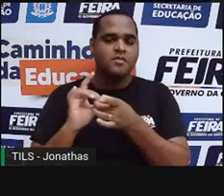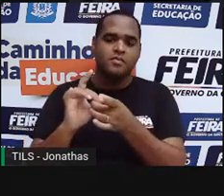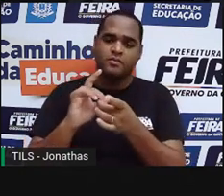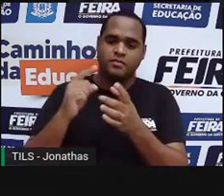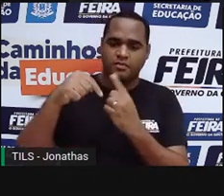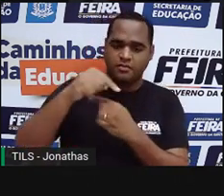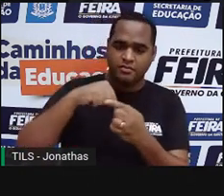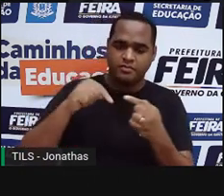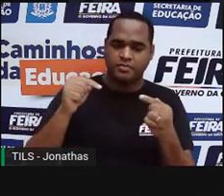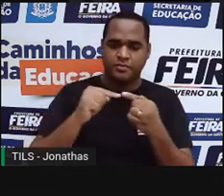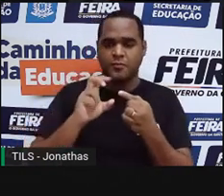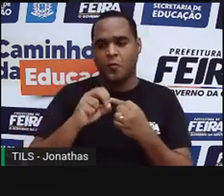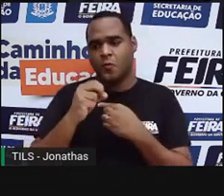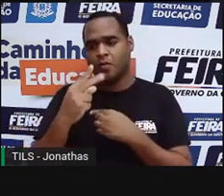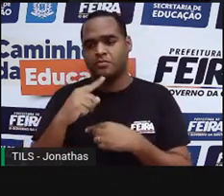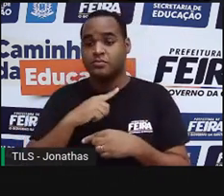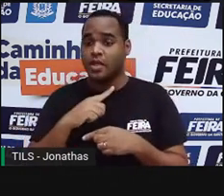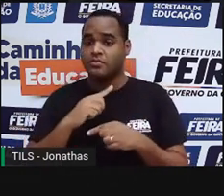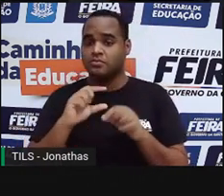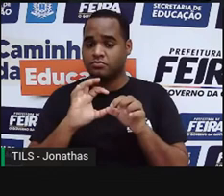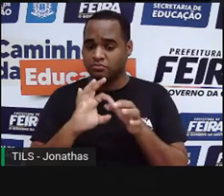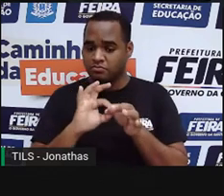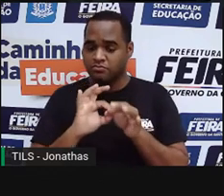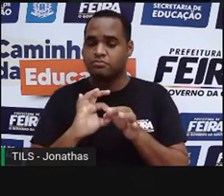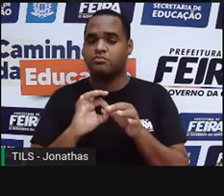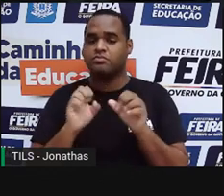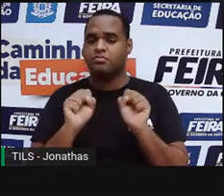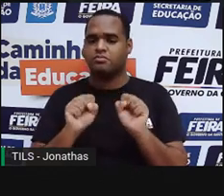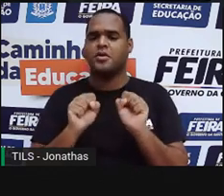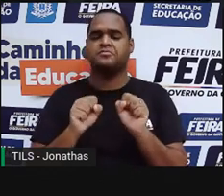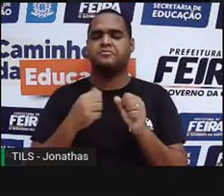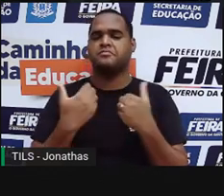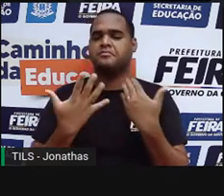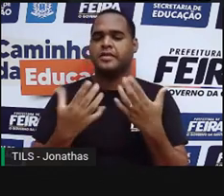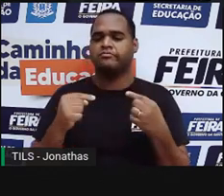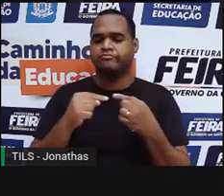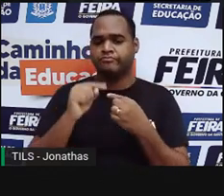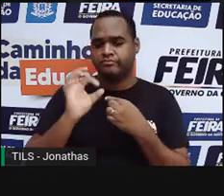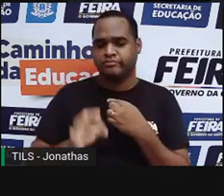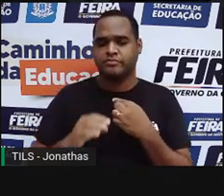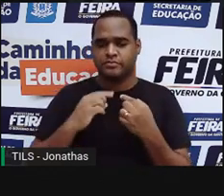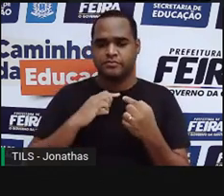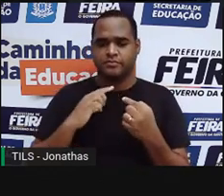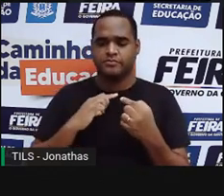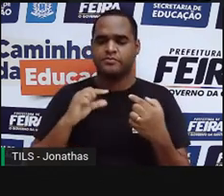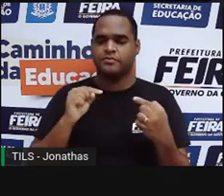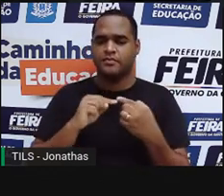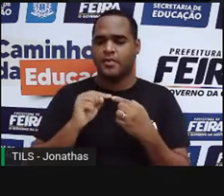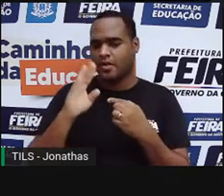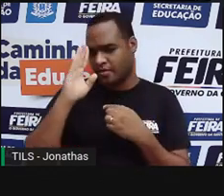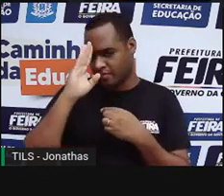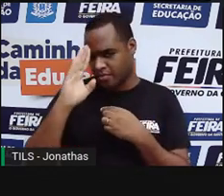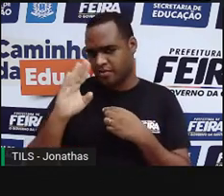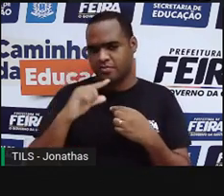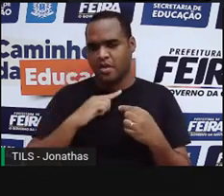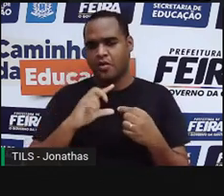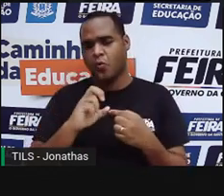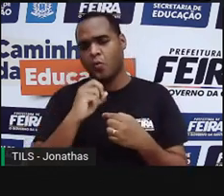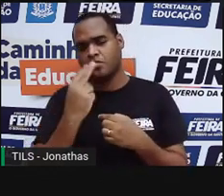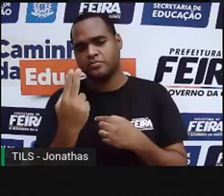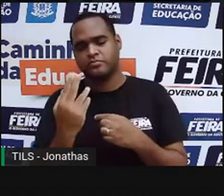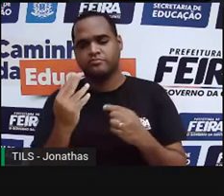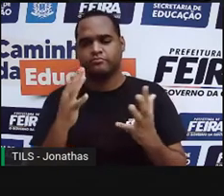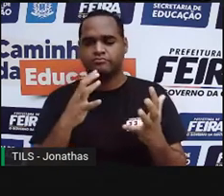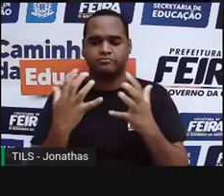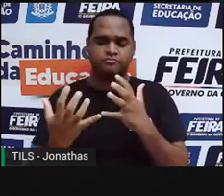ou até se relacionam, mas não há proporcionalidade direta ou inversa.